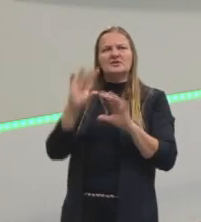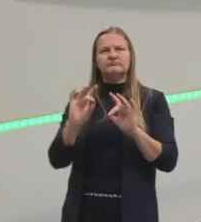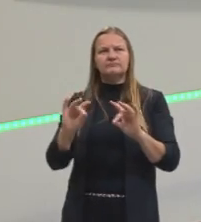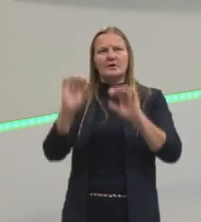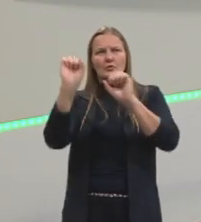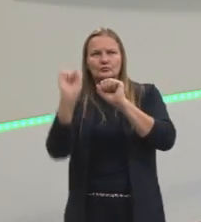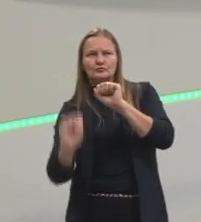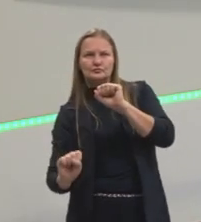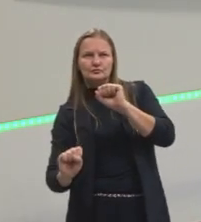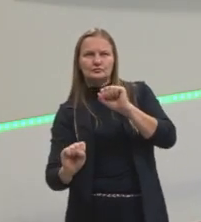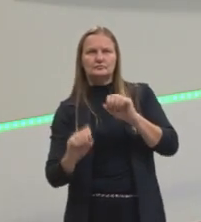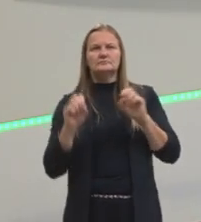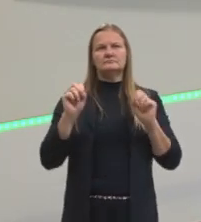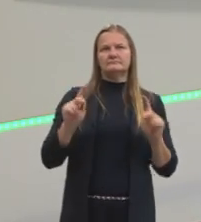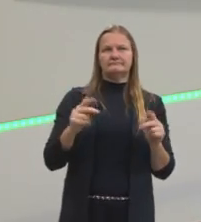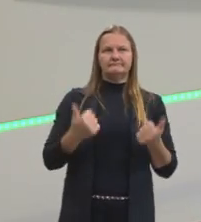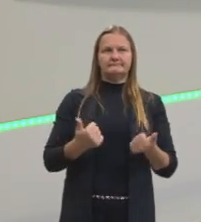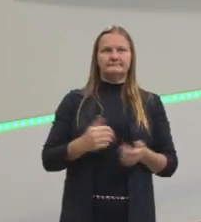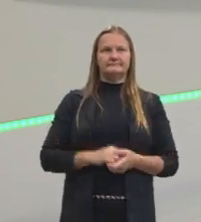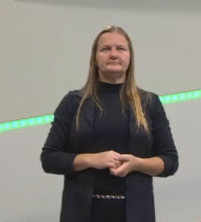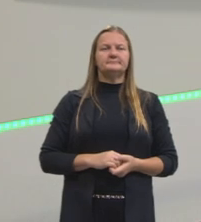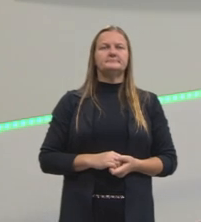meninos e meninas? Vamos dar continuidade, então.